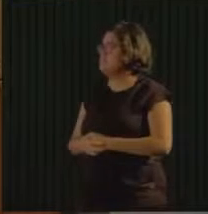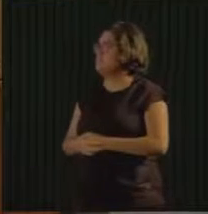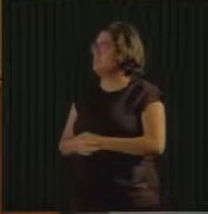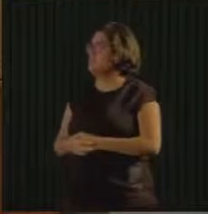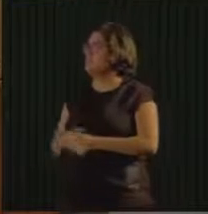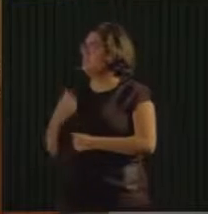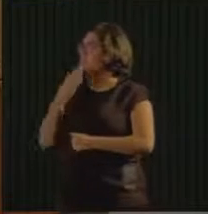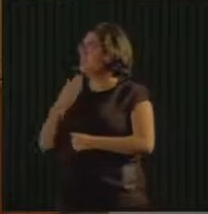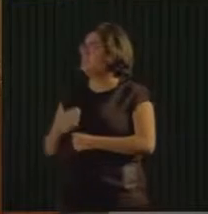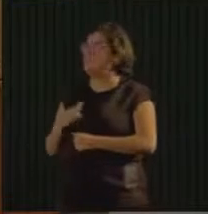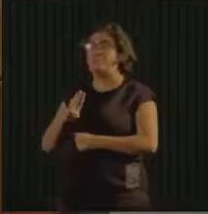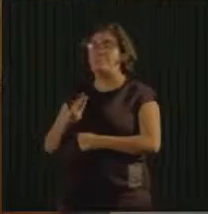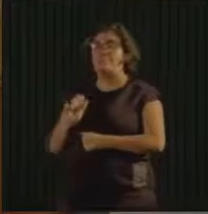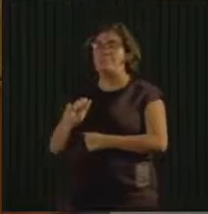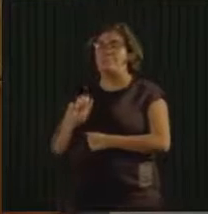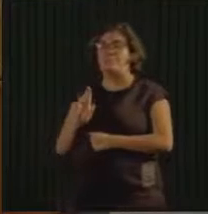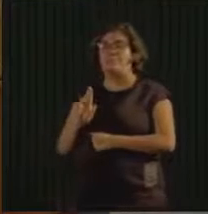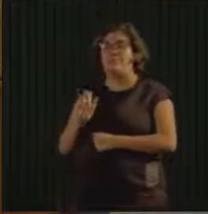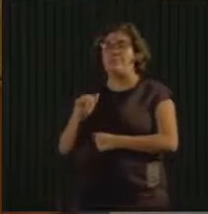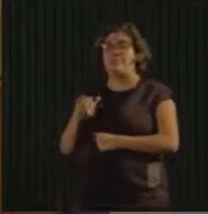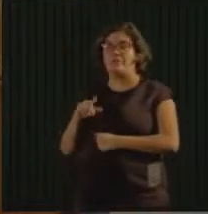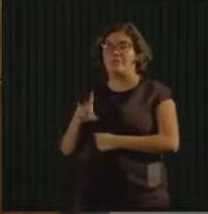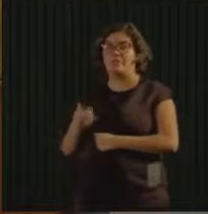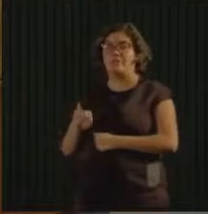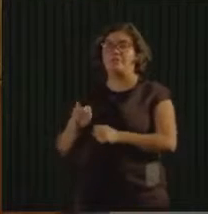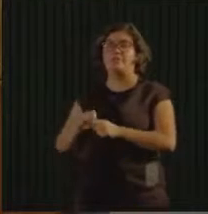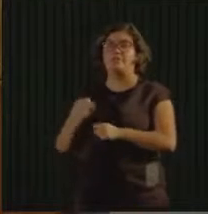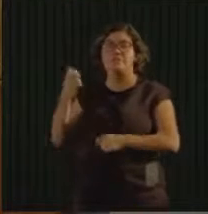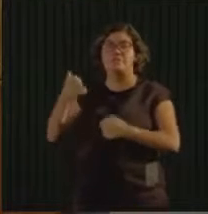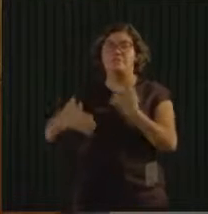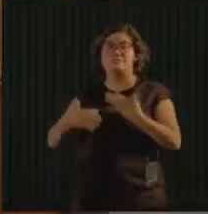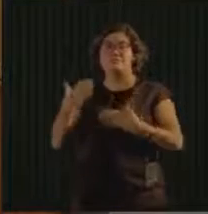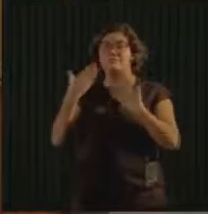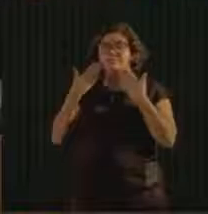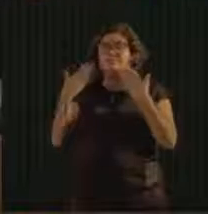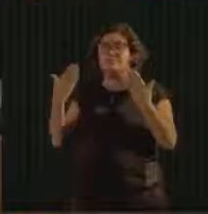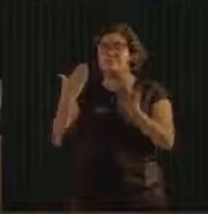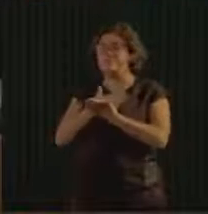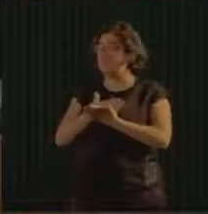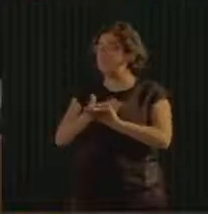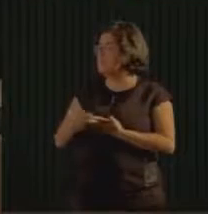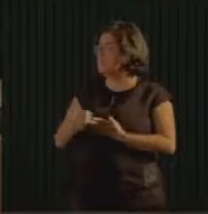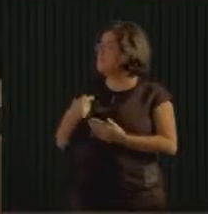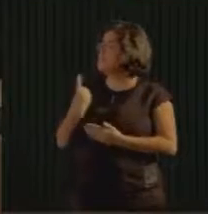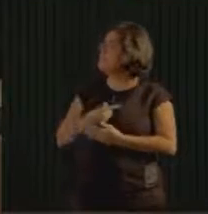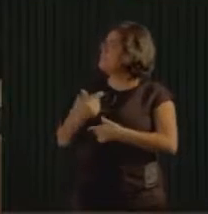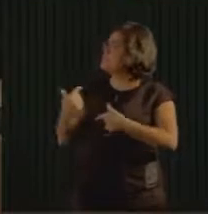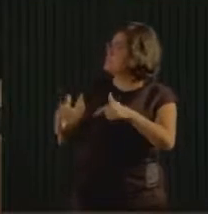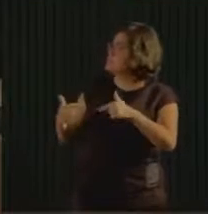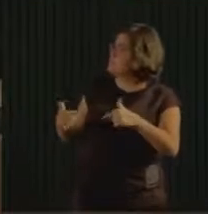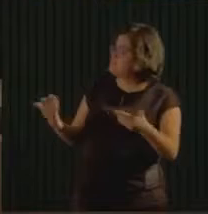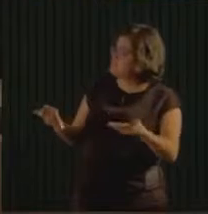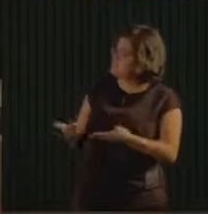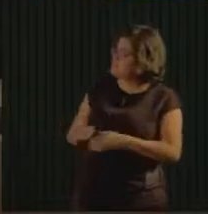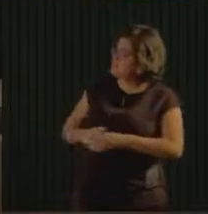Bernardo fazer as suas considerações iniciais aqui, para a gente começar os trabalhos do painel.